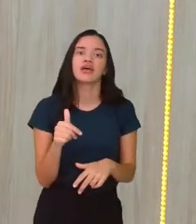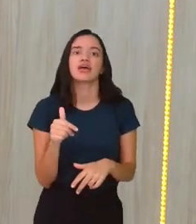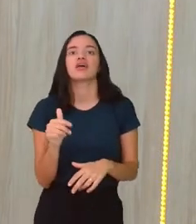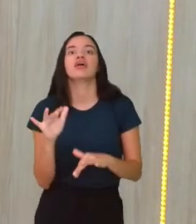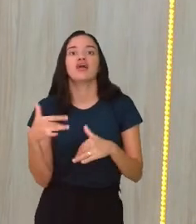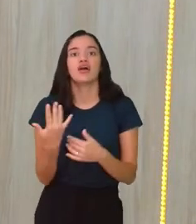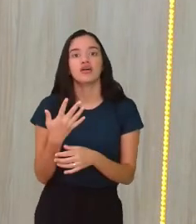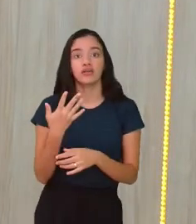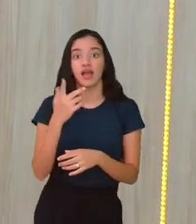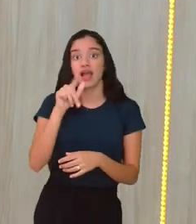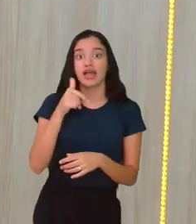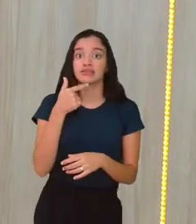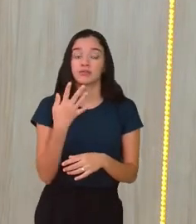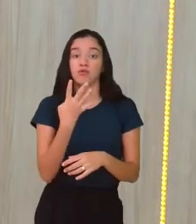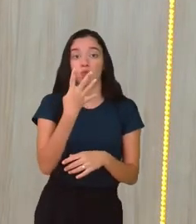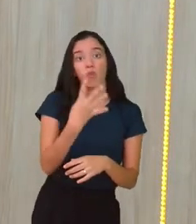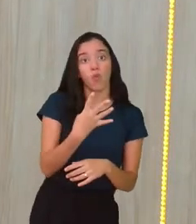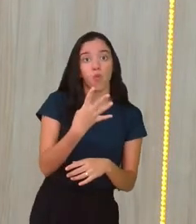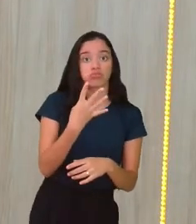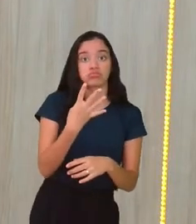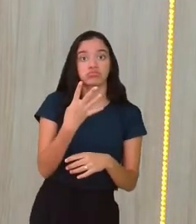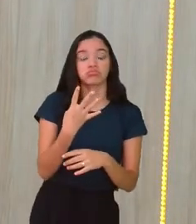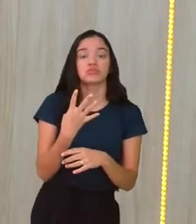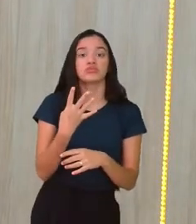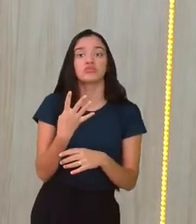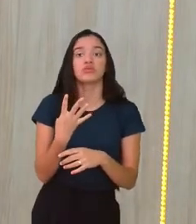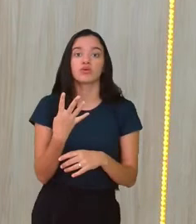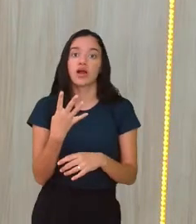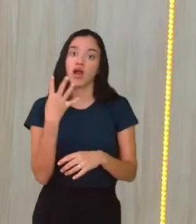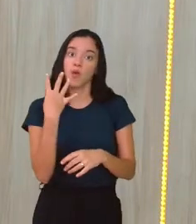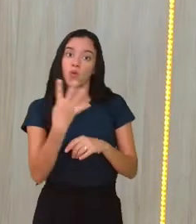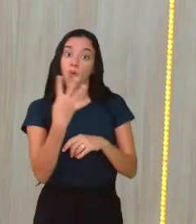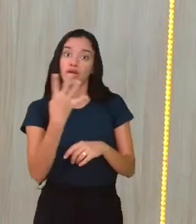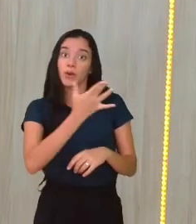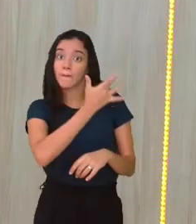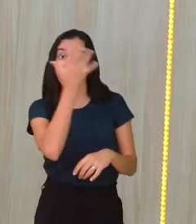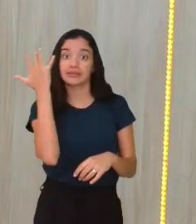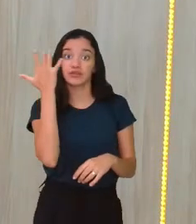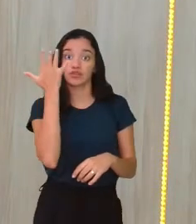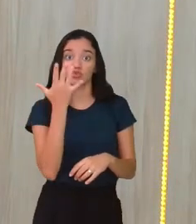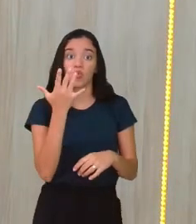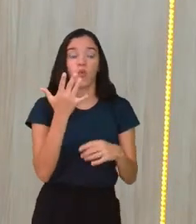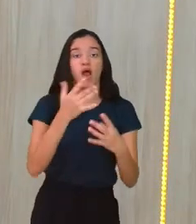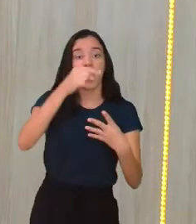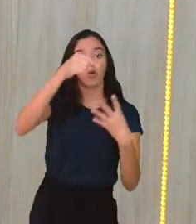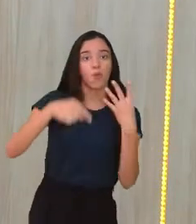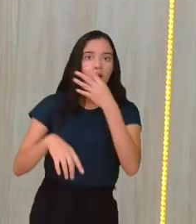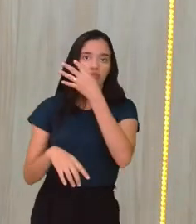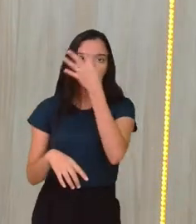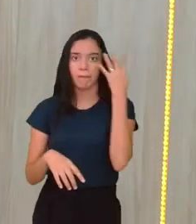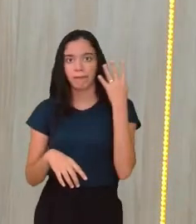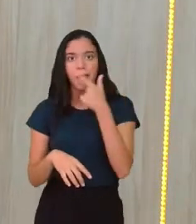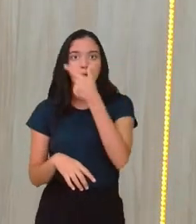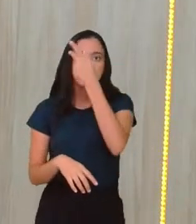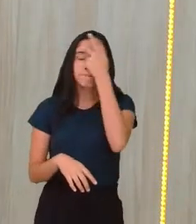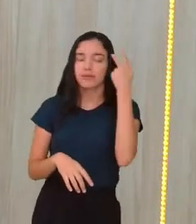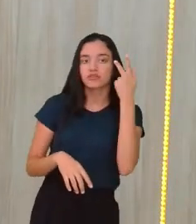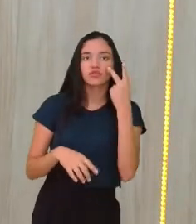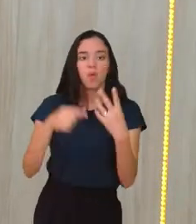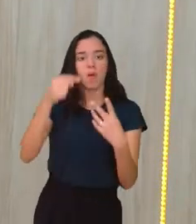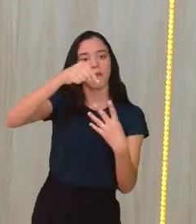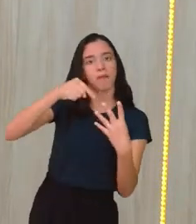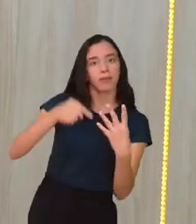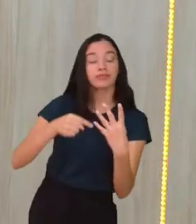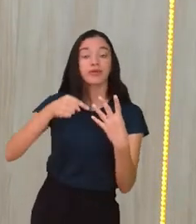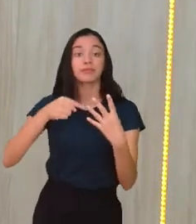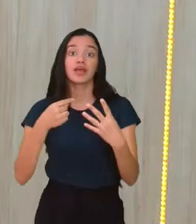4 por 100, por exemplo, né? A pessoa está lá. Cada um vai correr, são 4 pessoas, cada um vai correr 100 metros. Então, se eu sair,